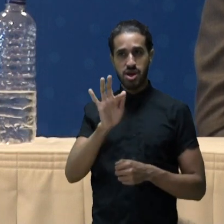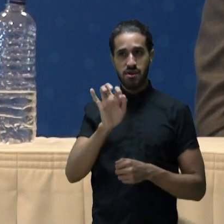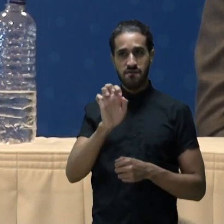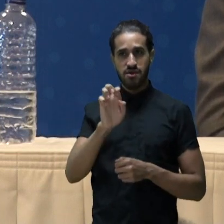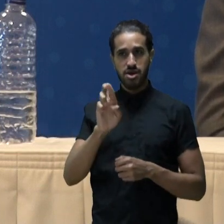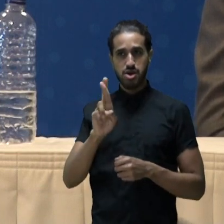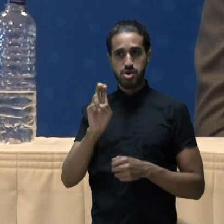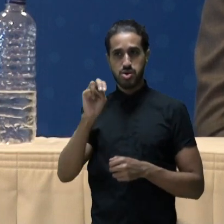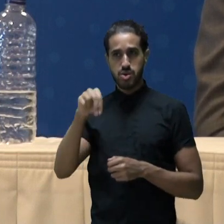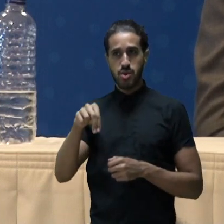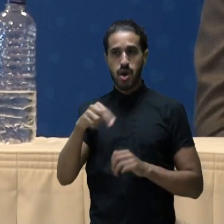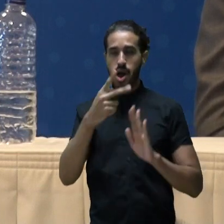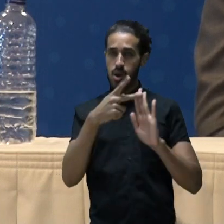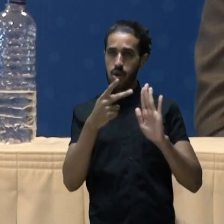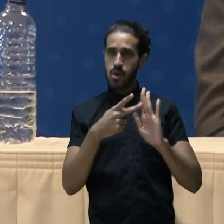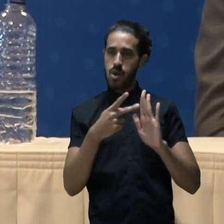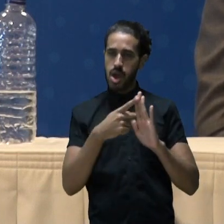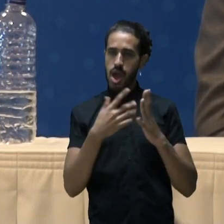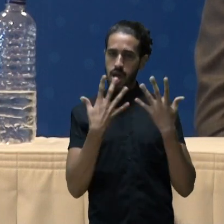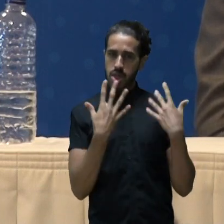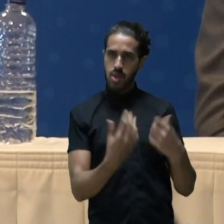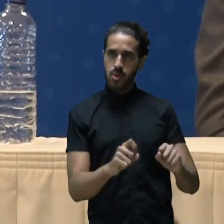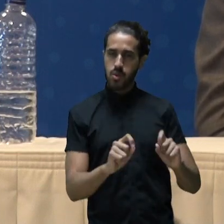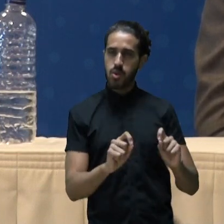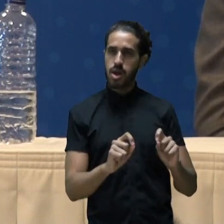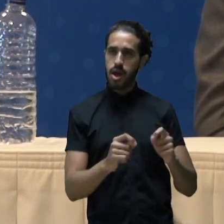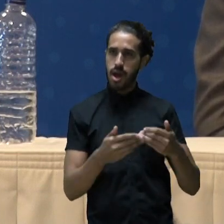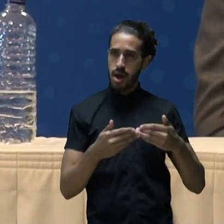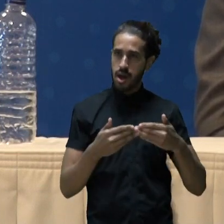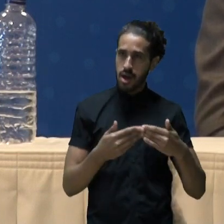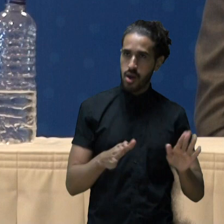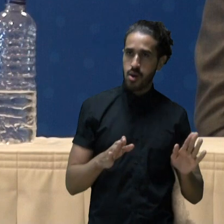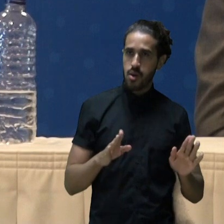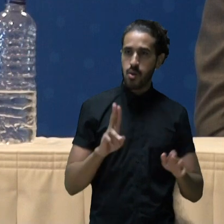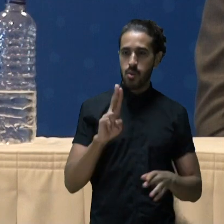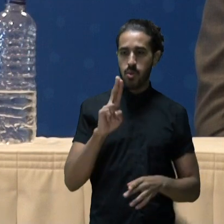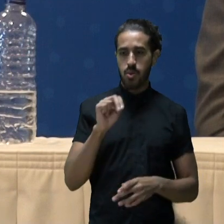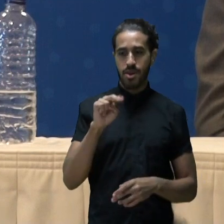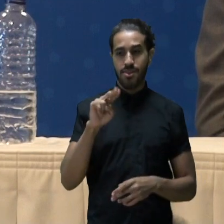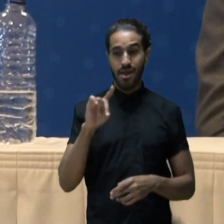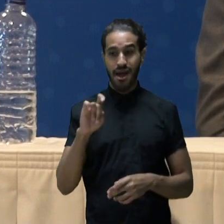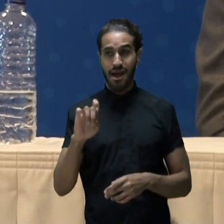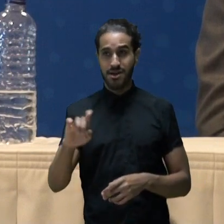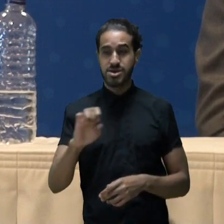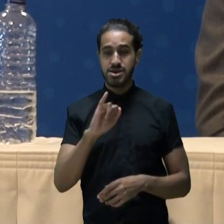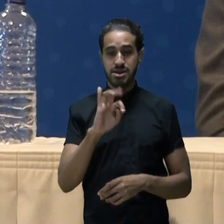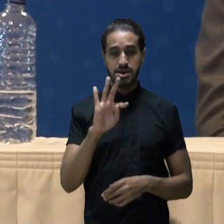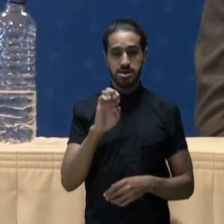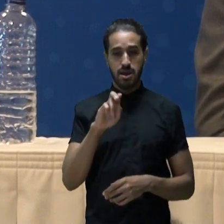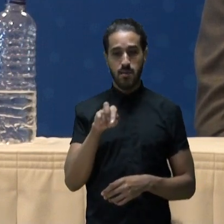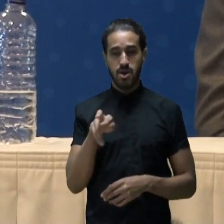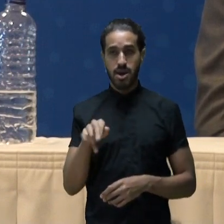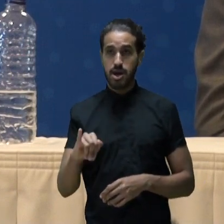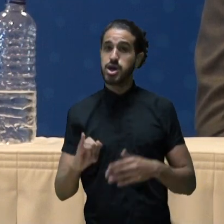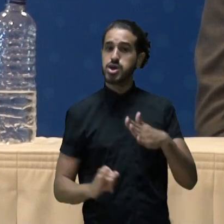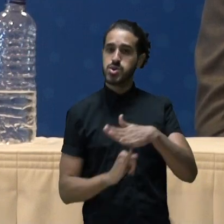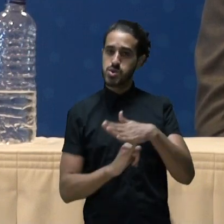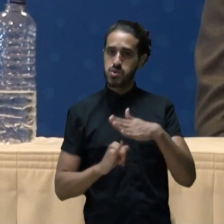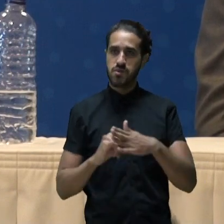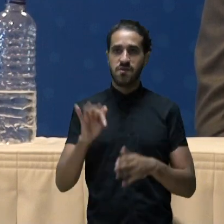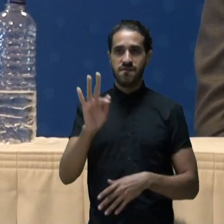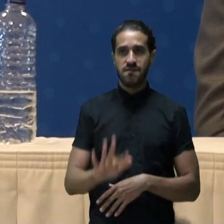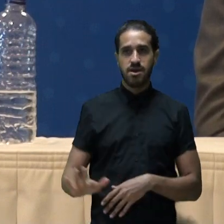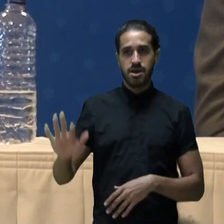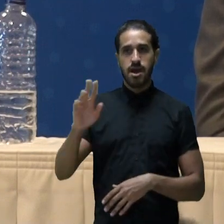o doutor Jefferson, a portaria autorizando o funcionamento da unidade de Itaboraí do Instituto